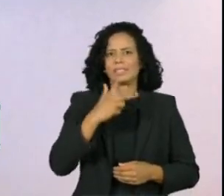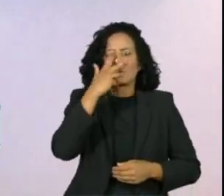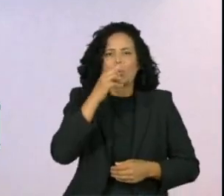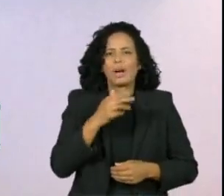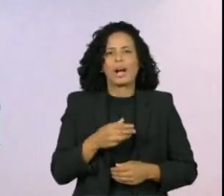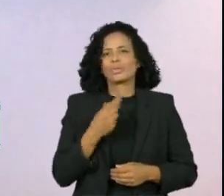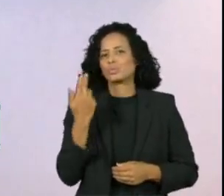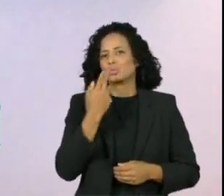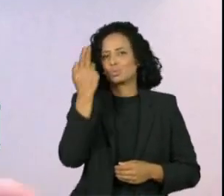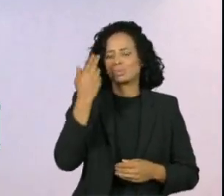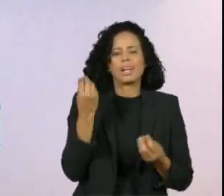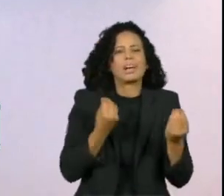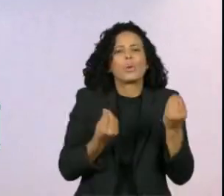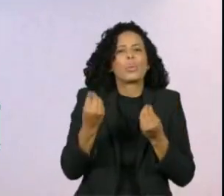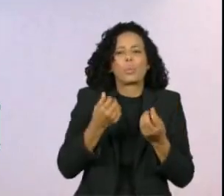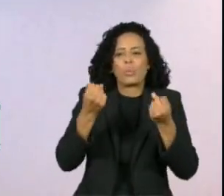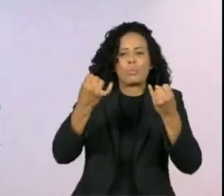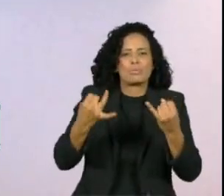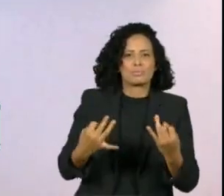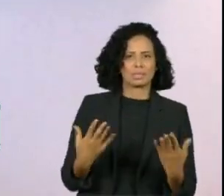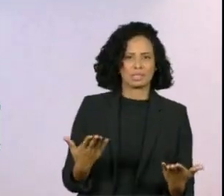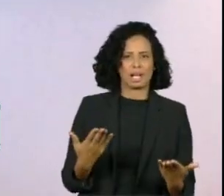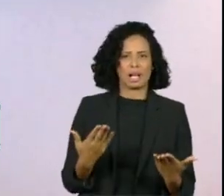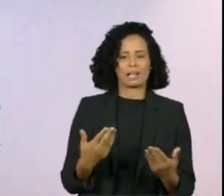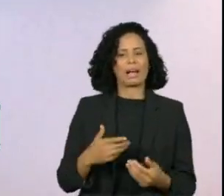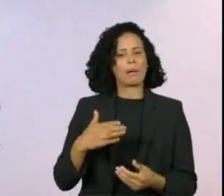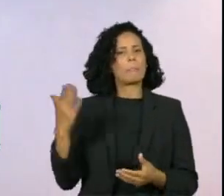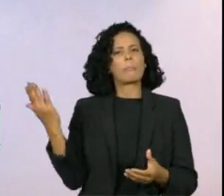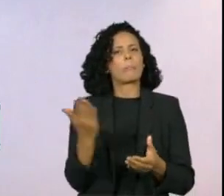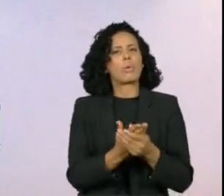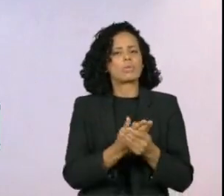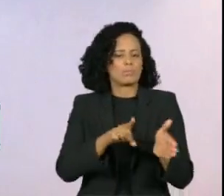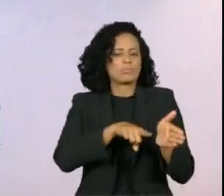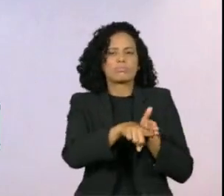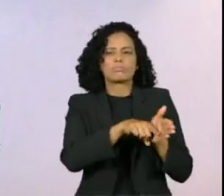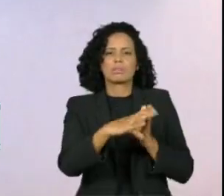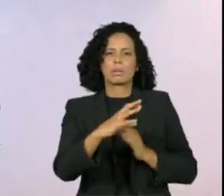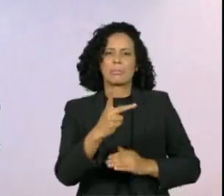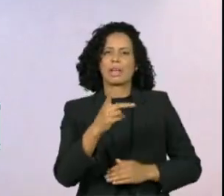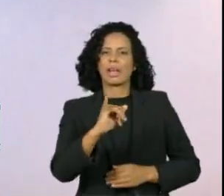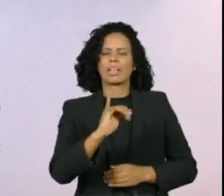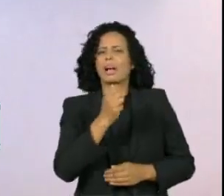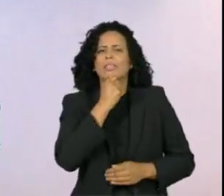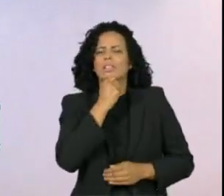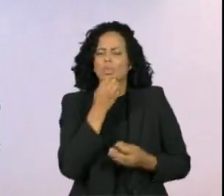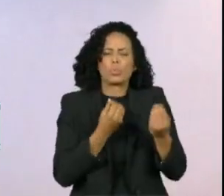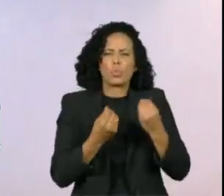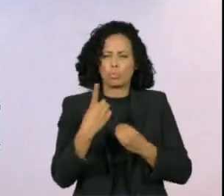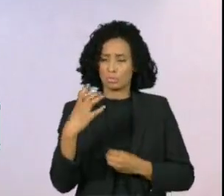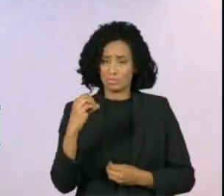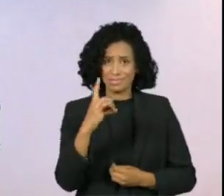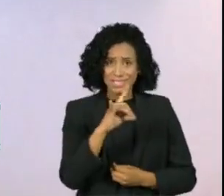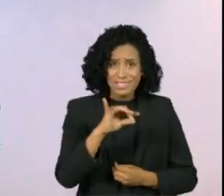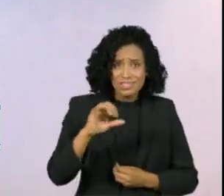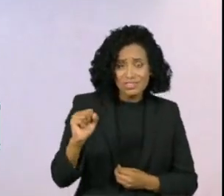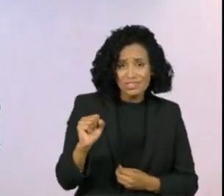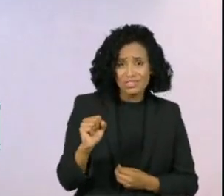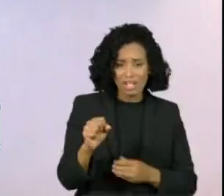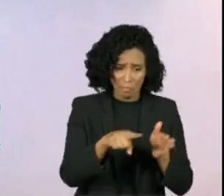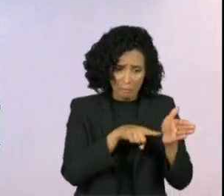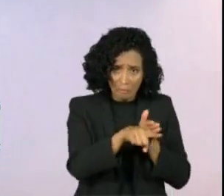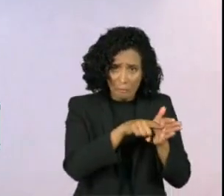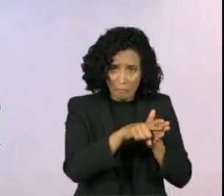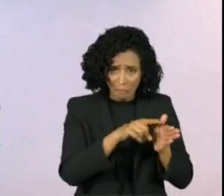justifica em momento nenhum a não instauração do inquérito policial. Estes 100 dias sem que tenha havido um inquérito